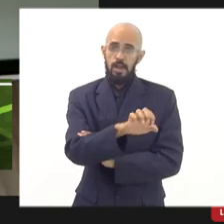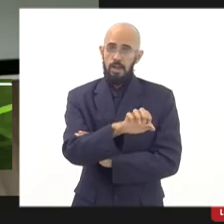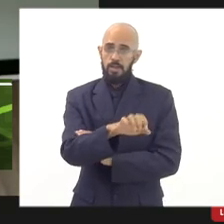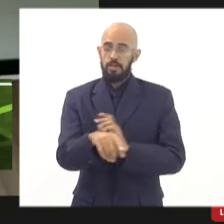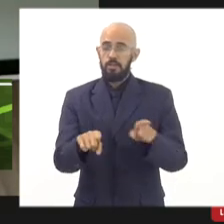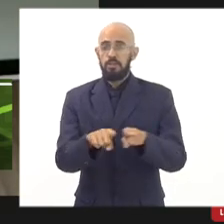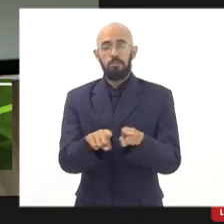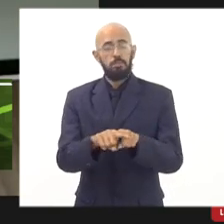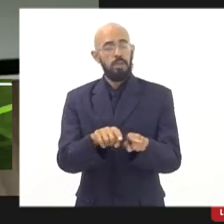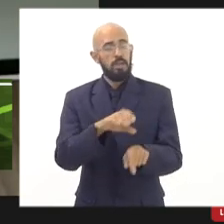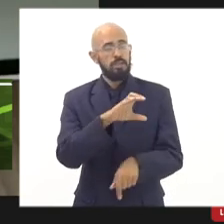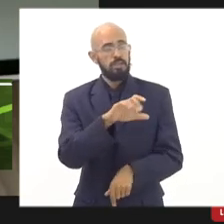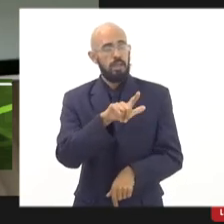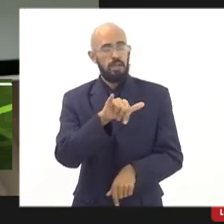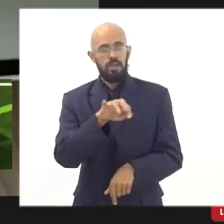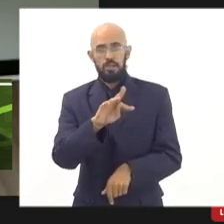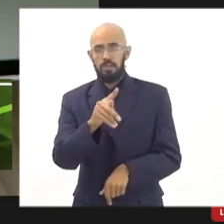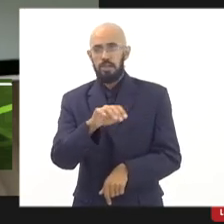coloquem melhor.